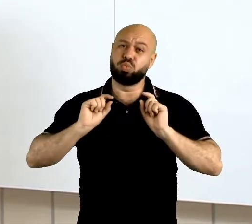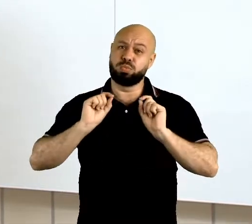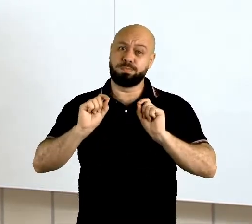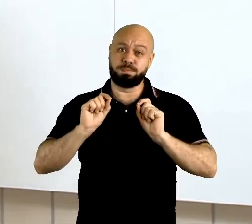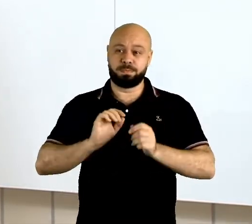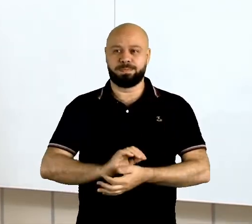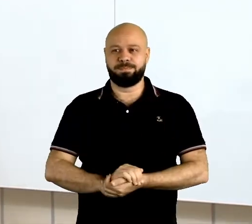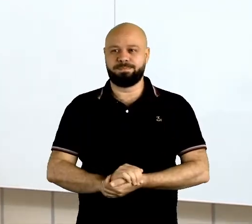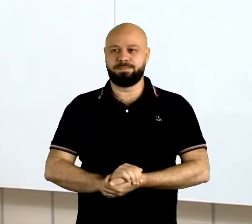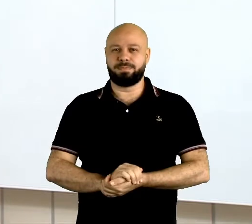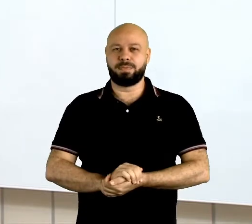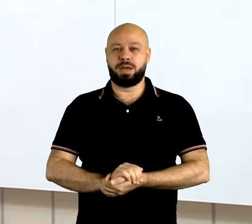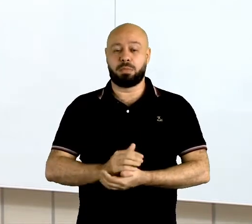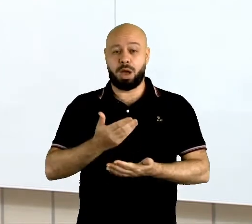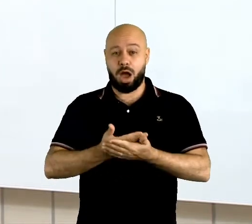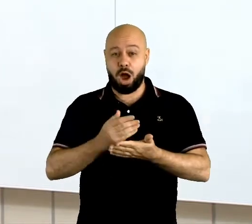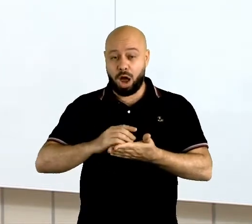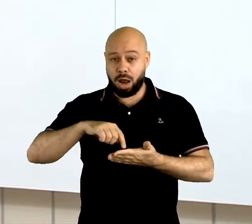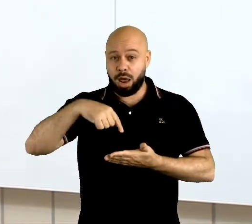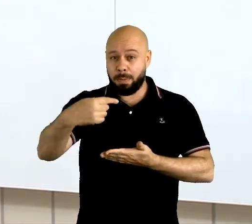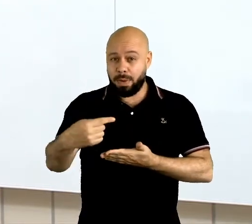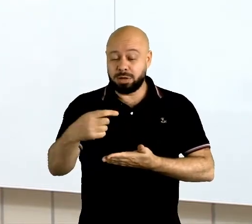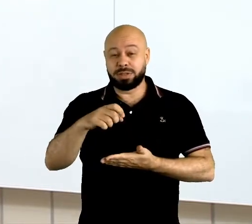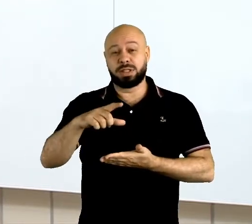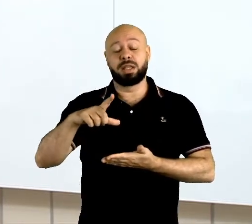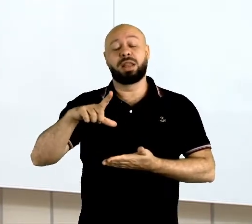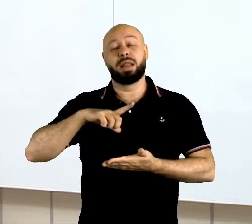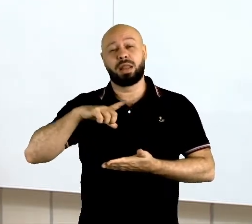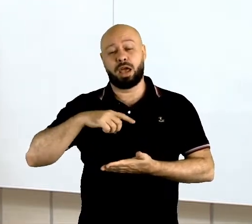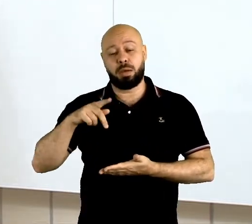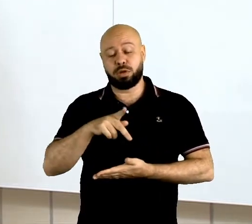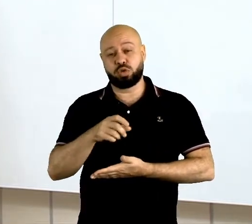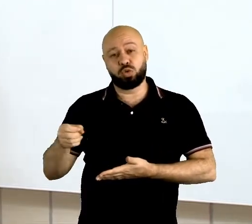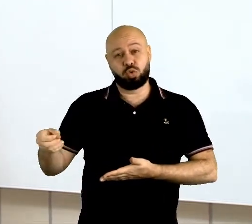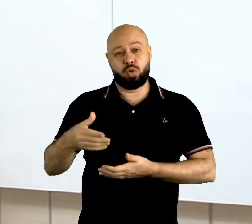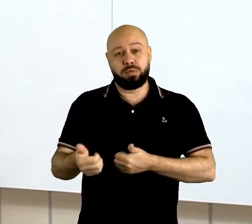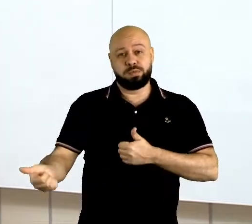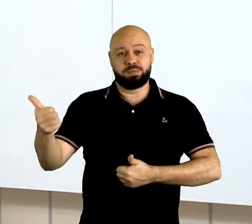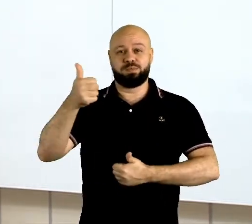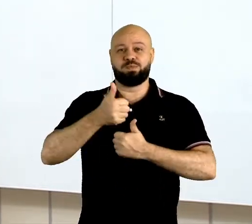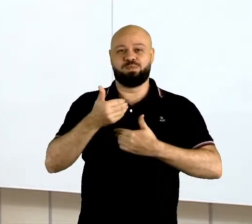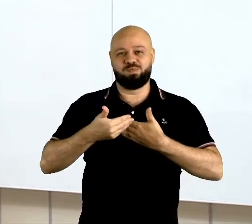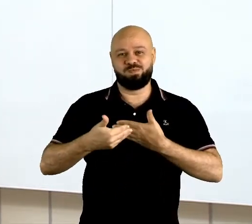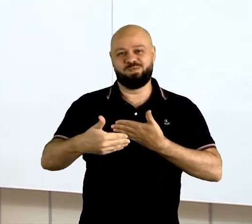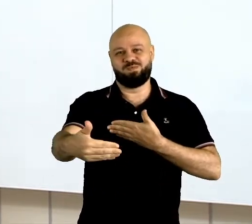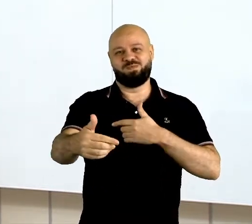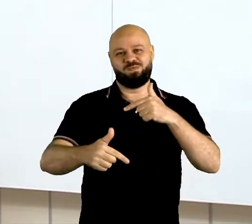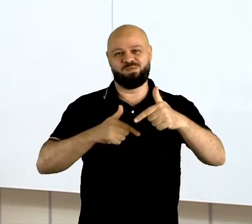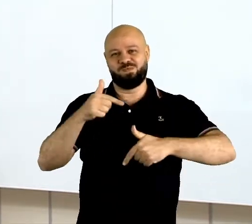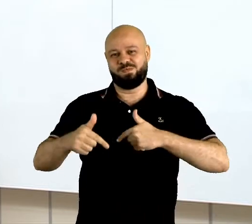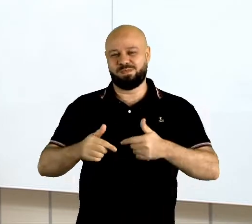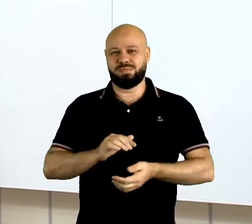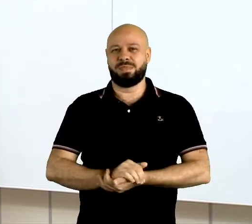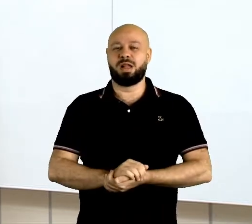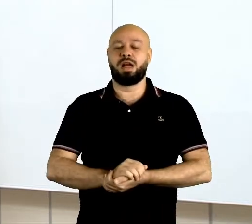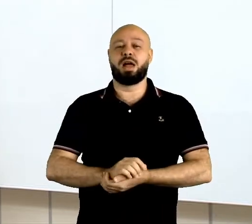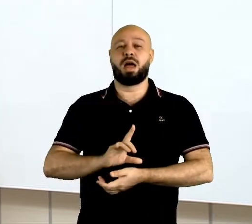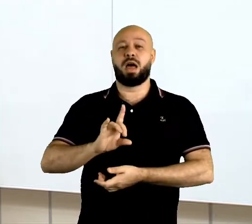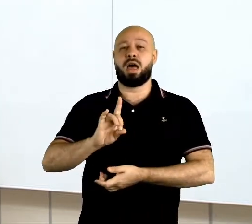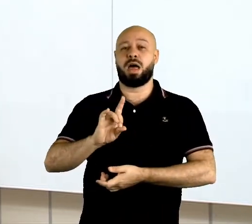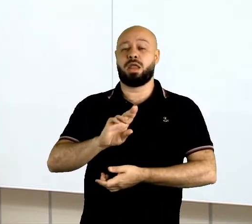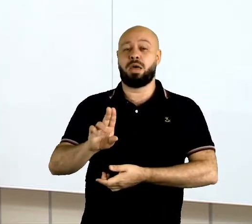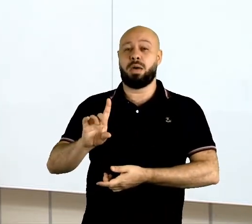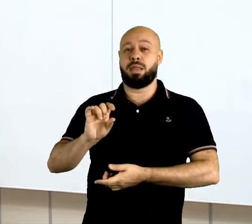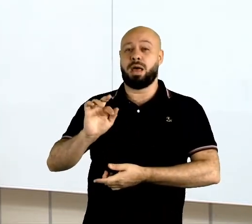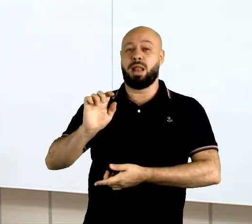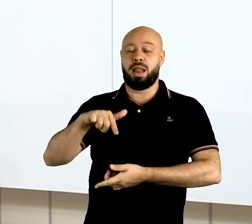vocês. A partir da próxima aula, vocês terão um novo professor dando continuidade aos nossos trabalhos. É o professor Darlan, da